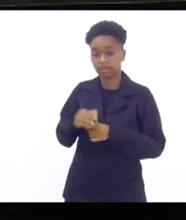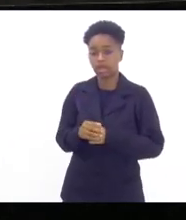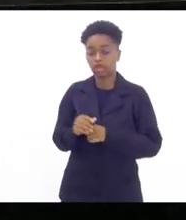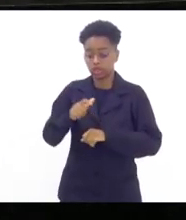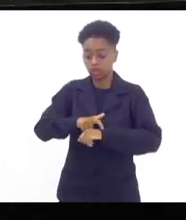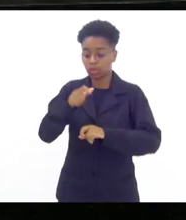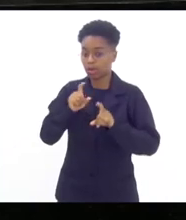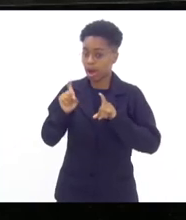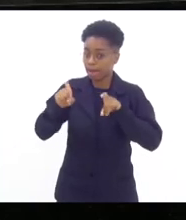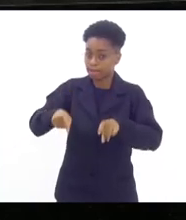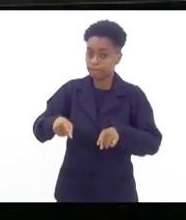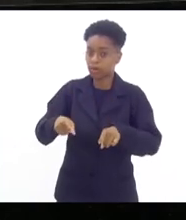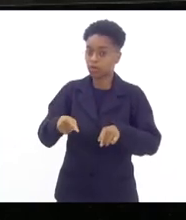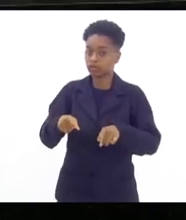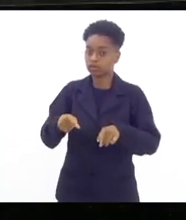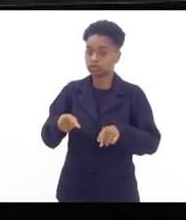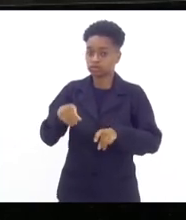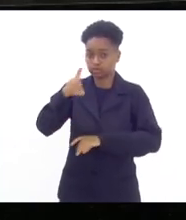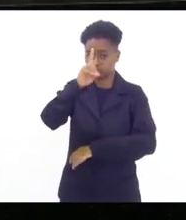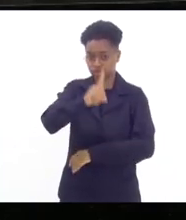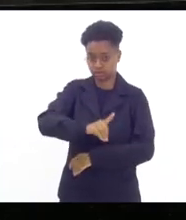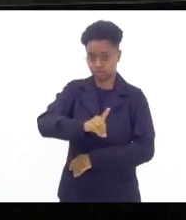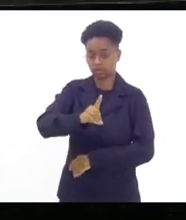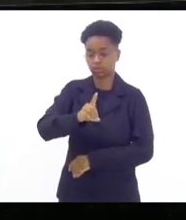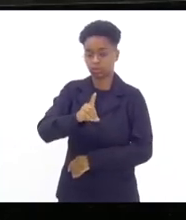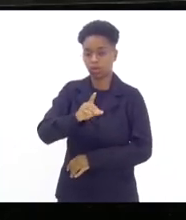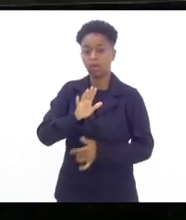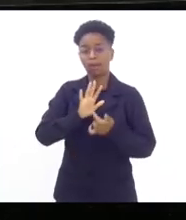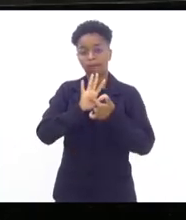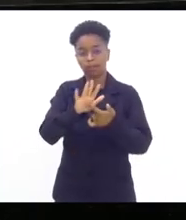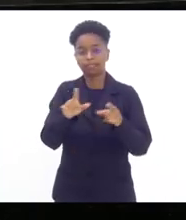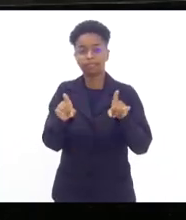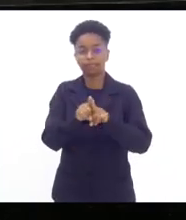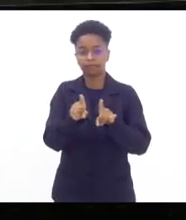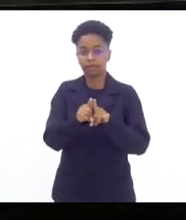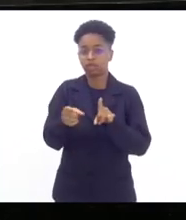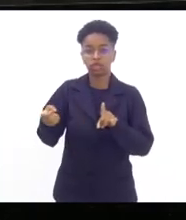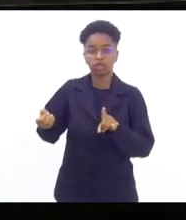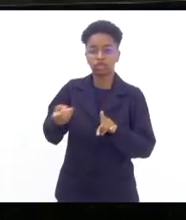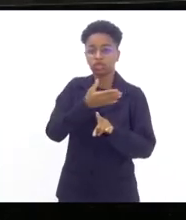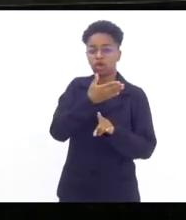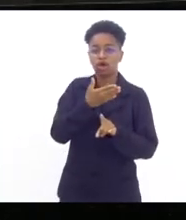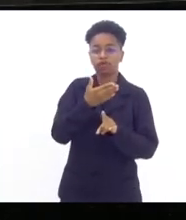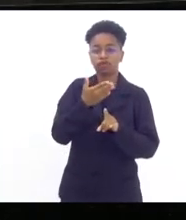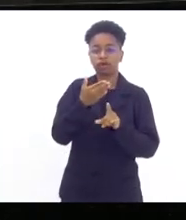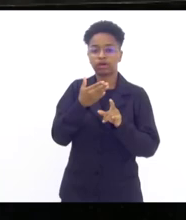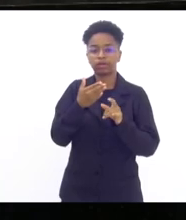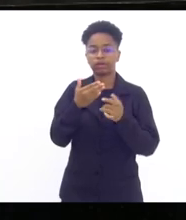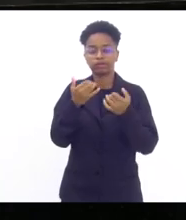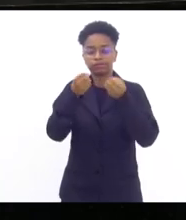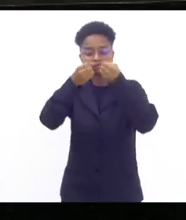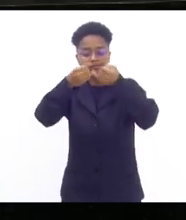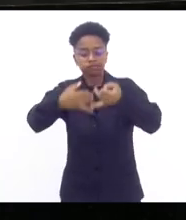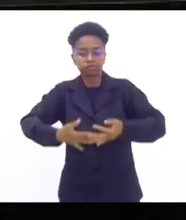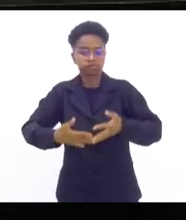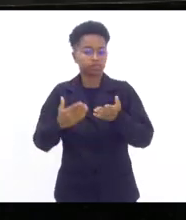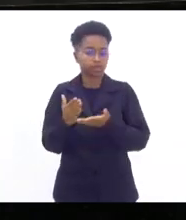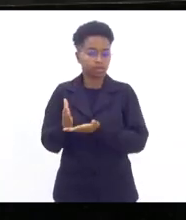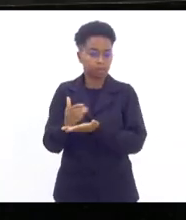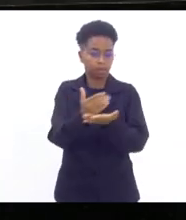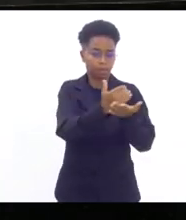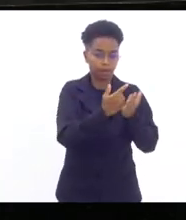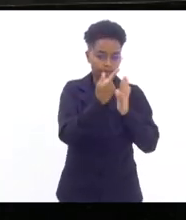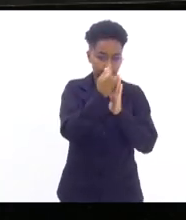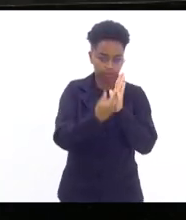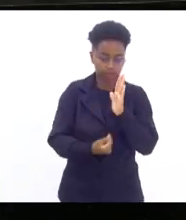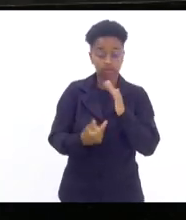da posse dos diretores foi exibido também uma nova prestação de contas e deputado Tande vai se